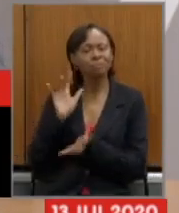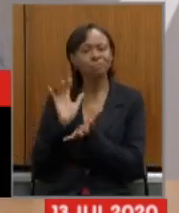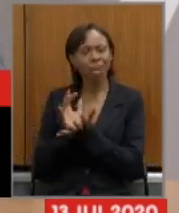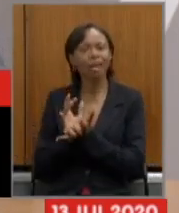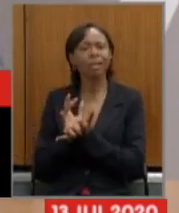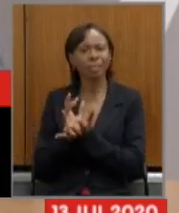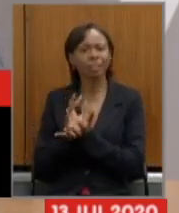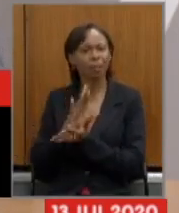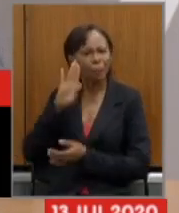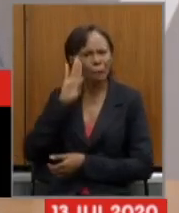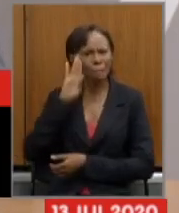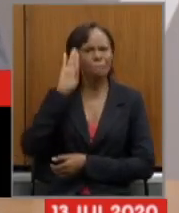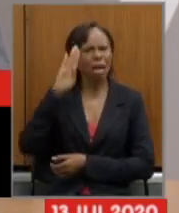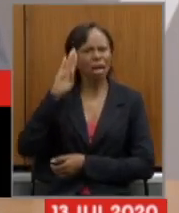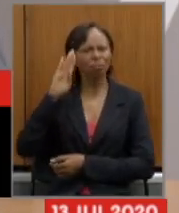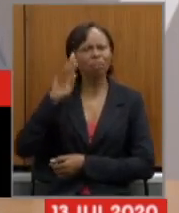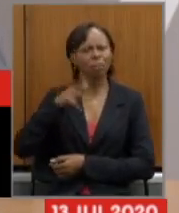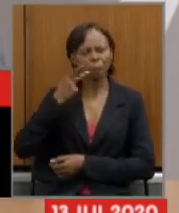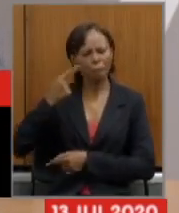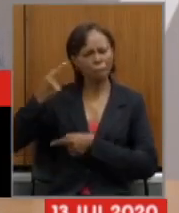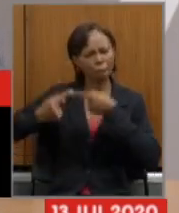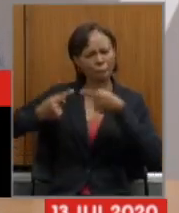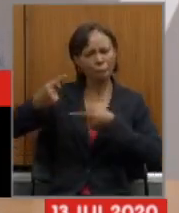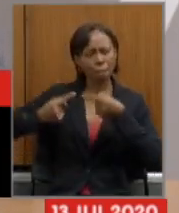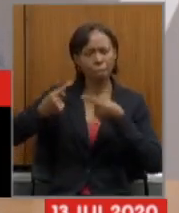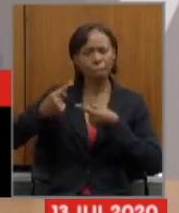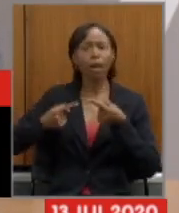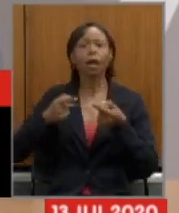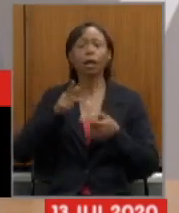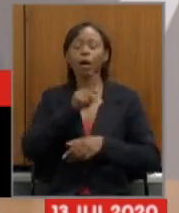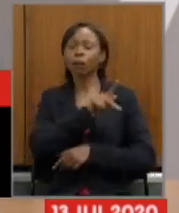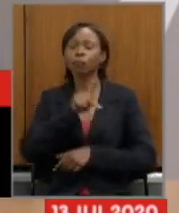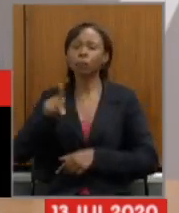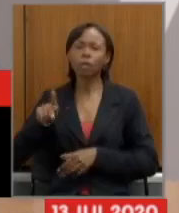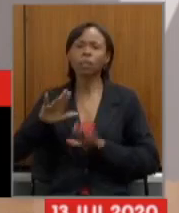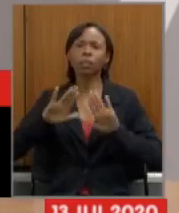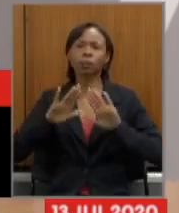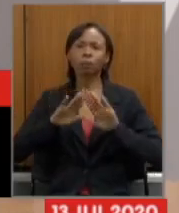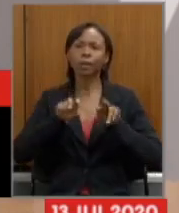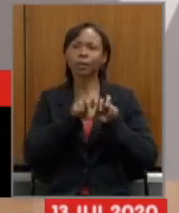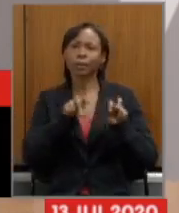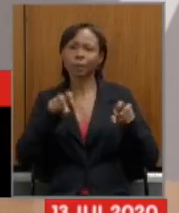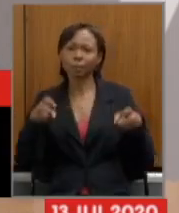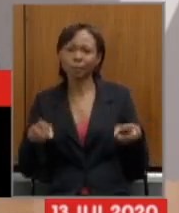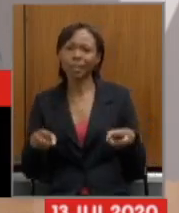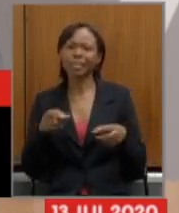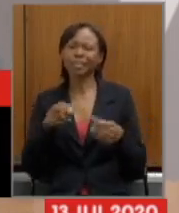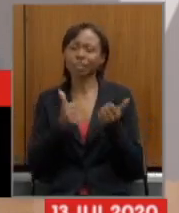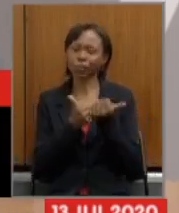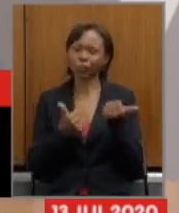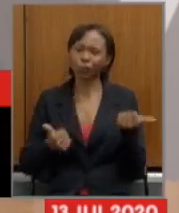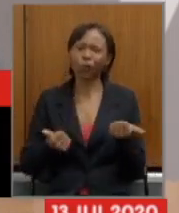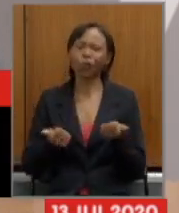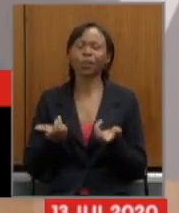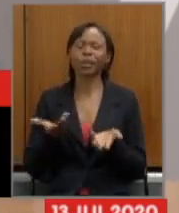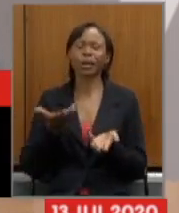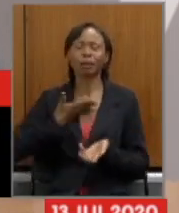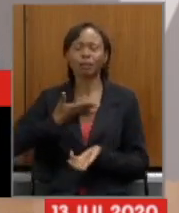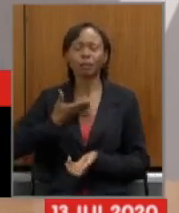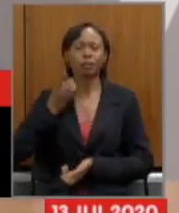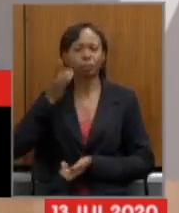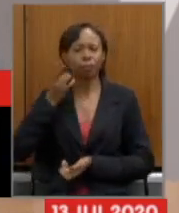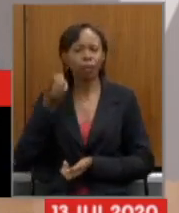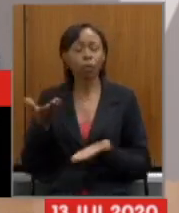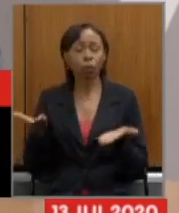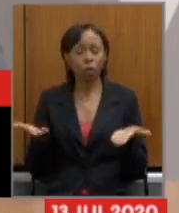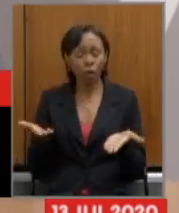protagonismo nesse debate parabenizar a presidência da assembleia a mesa diretora os colegas deputados esse webinário dessa semana é